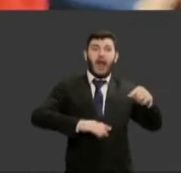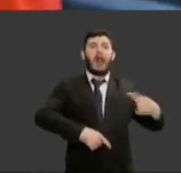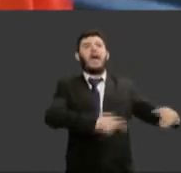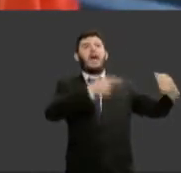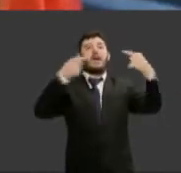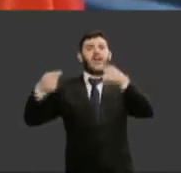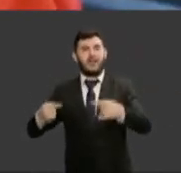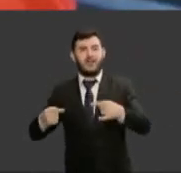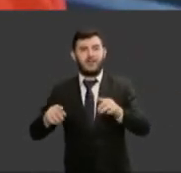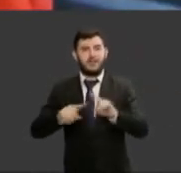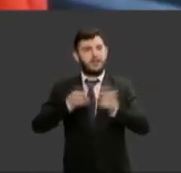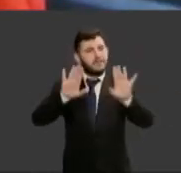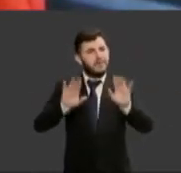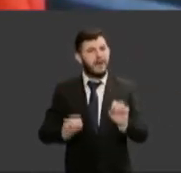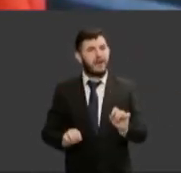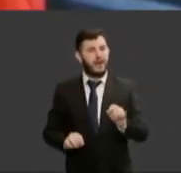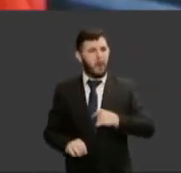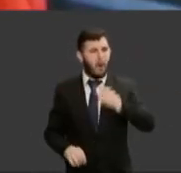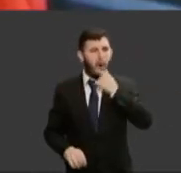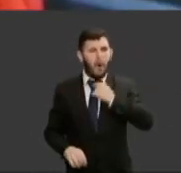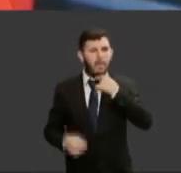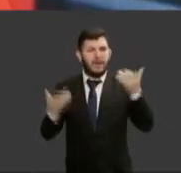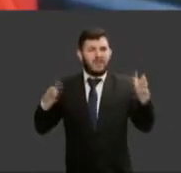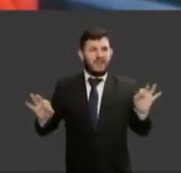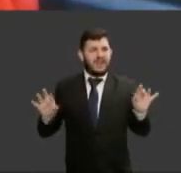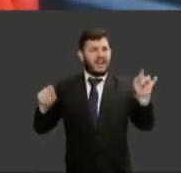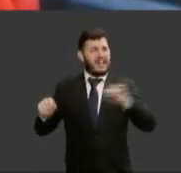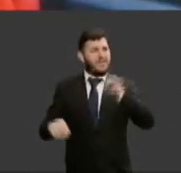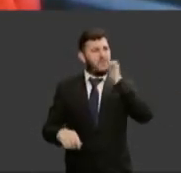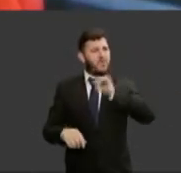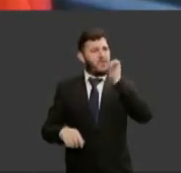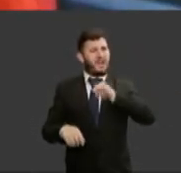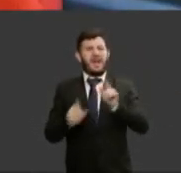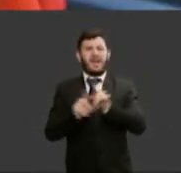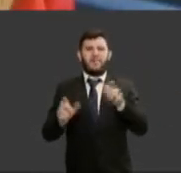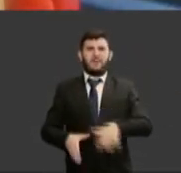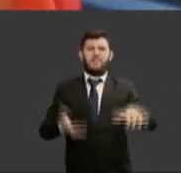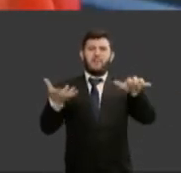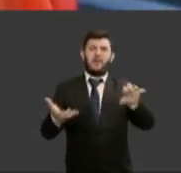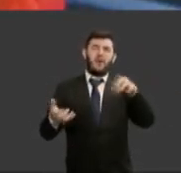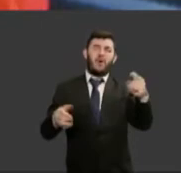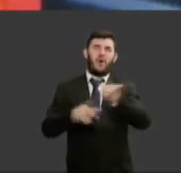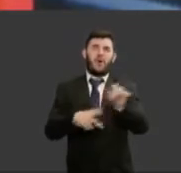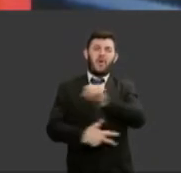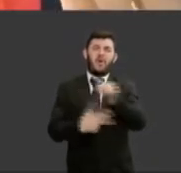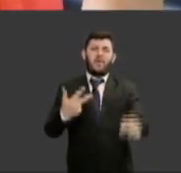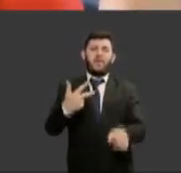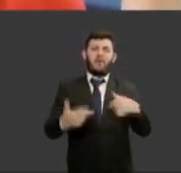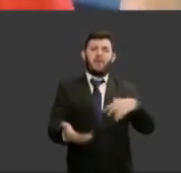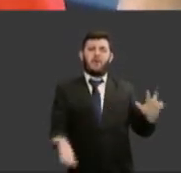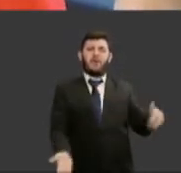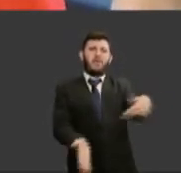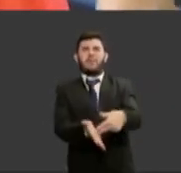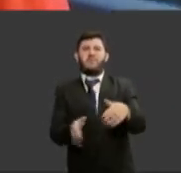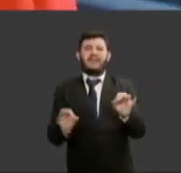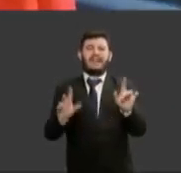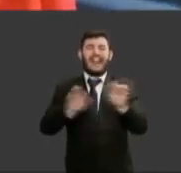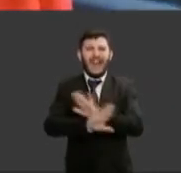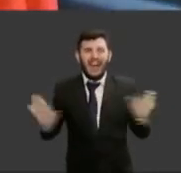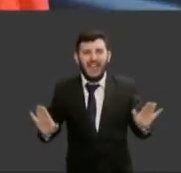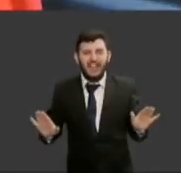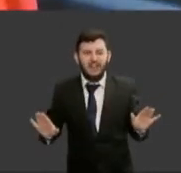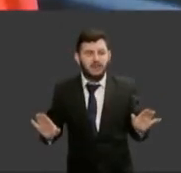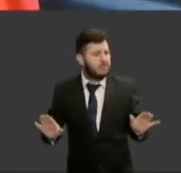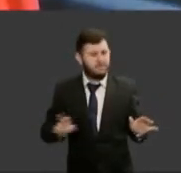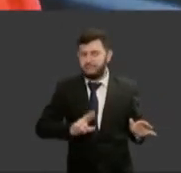presença das mulheres nos espaços de poder eu não acredito nisso acho que muitas vezes eles sequer se lembram da